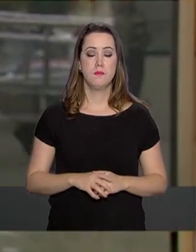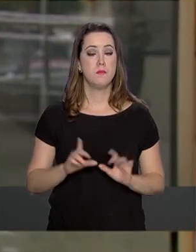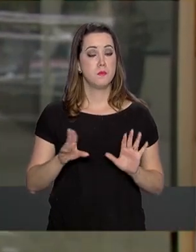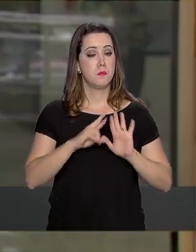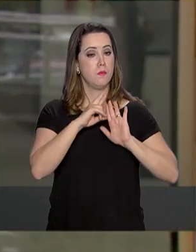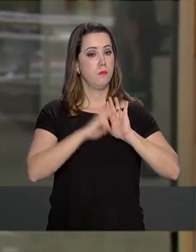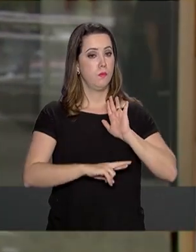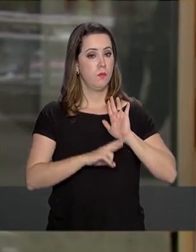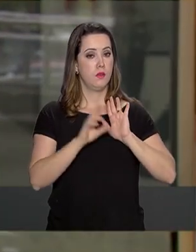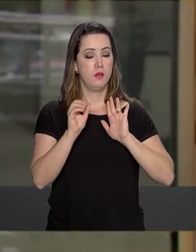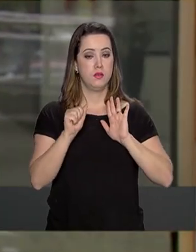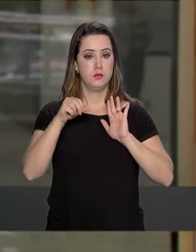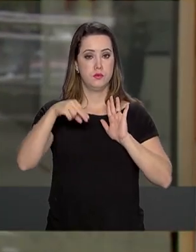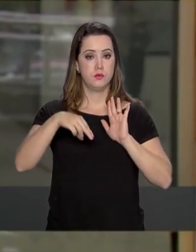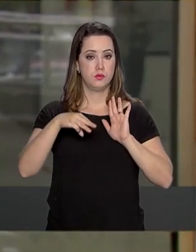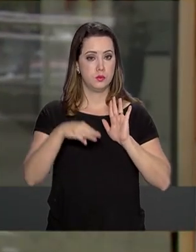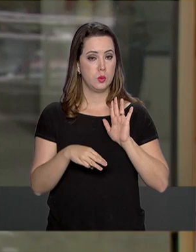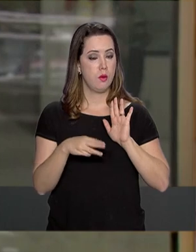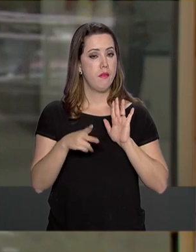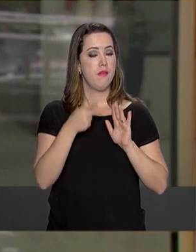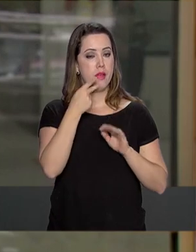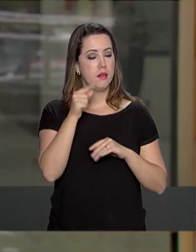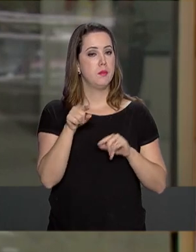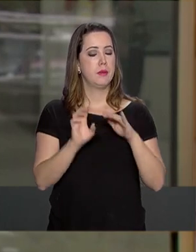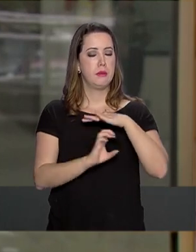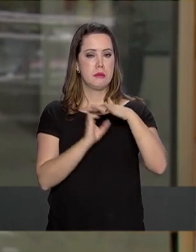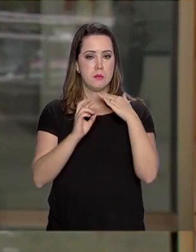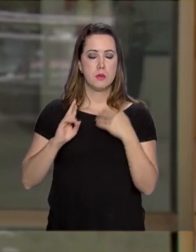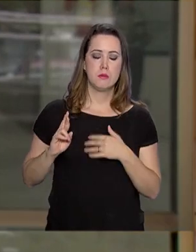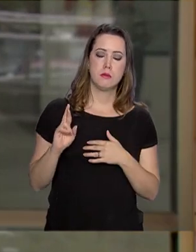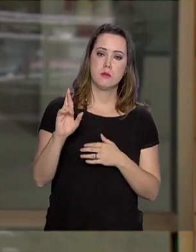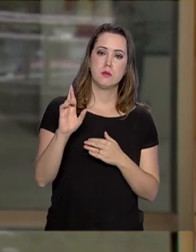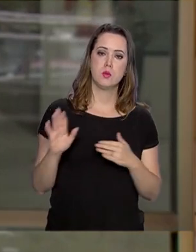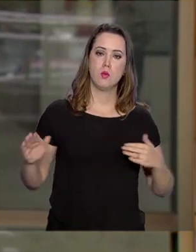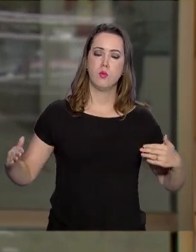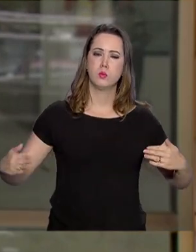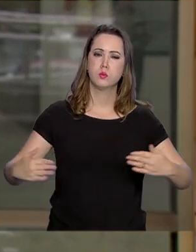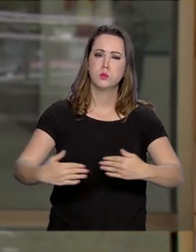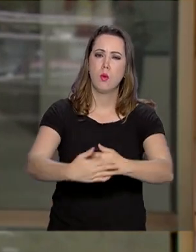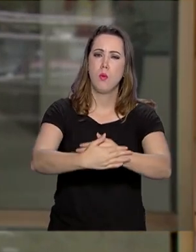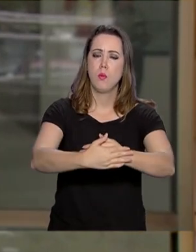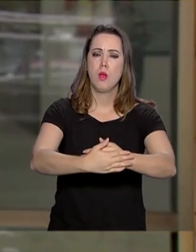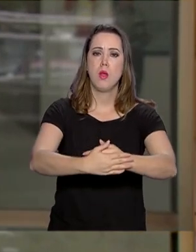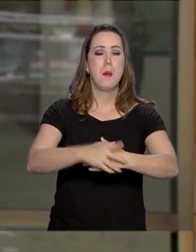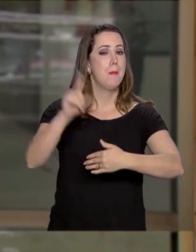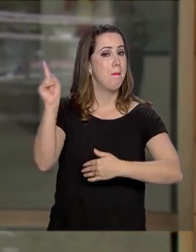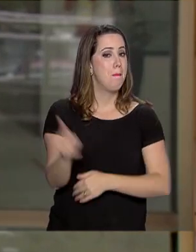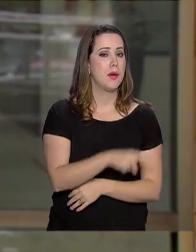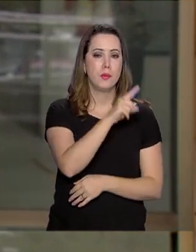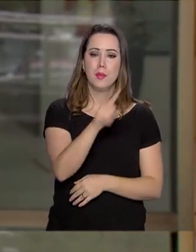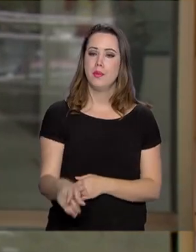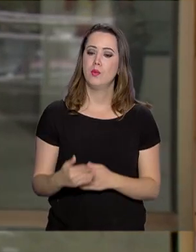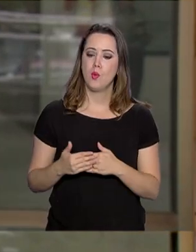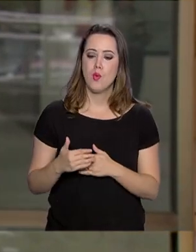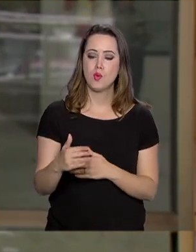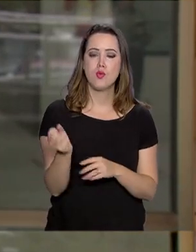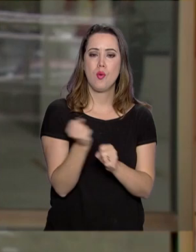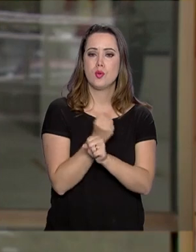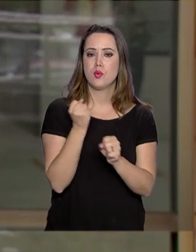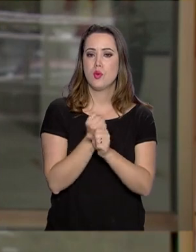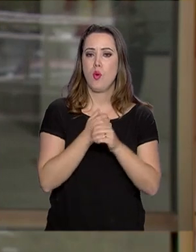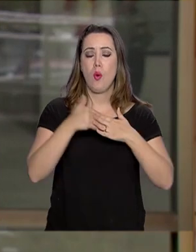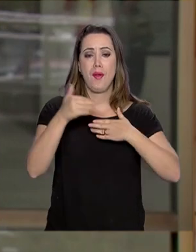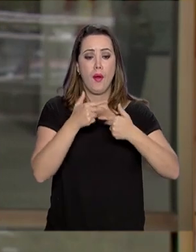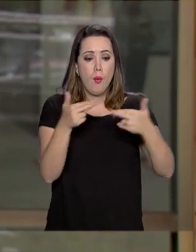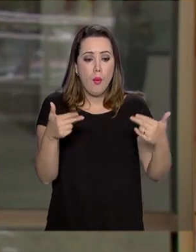Mineração determina ainda que as empresas responsáveis pelas barragens ficam proibidas de manter e construir qualquer